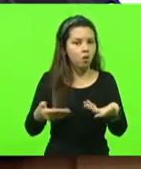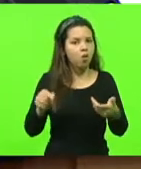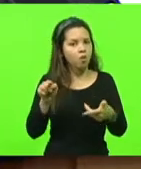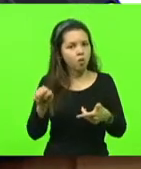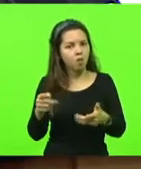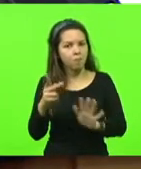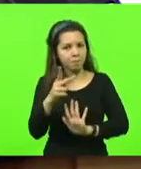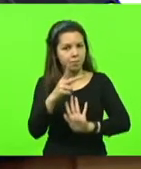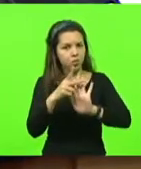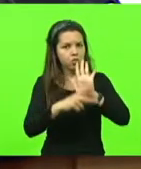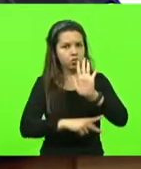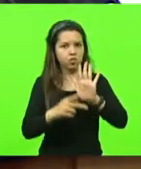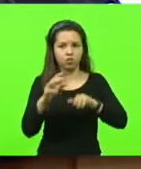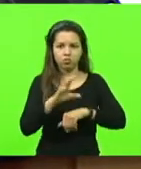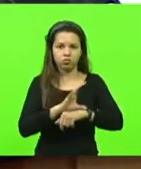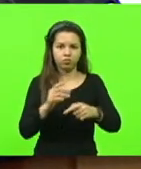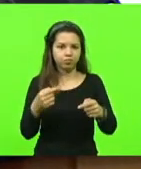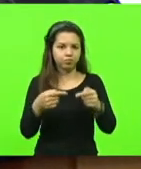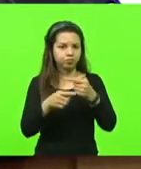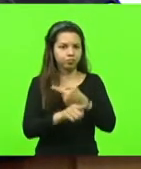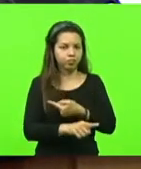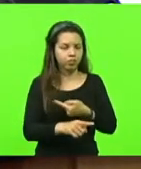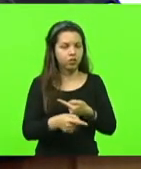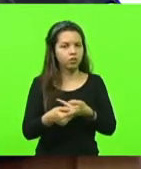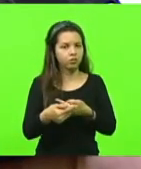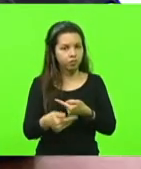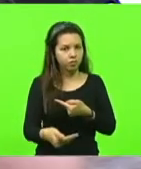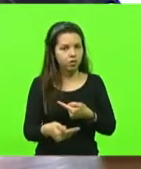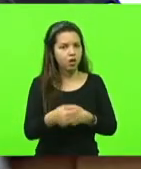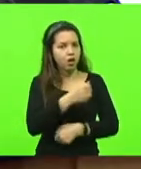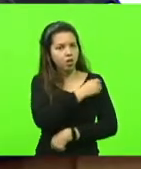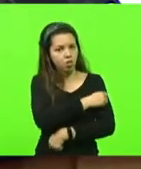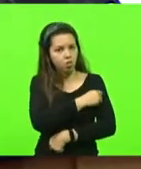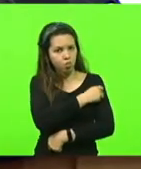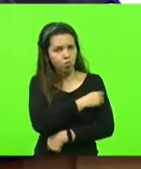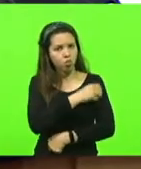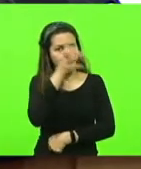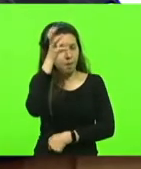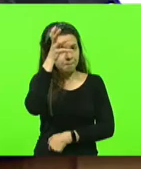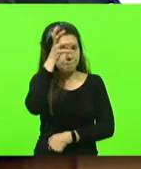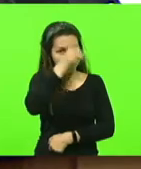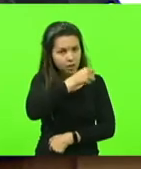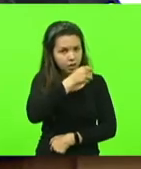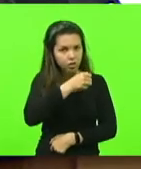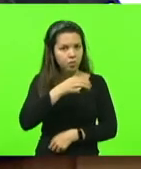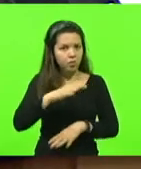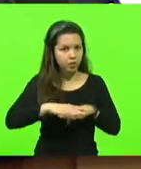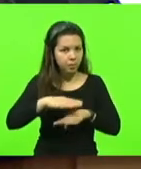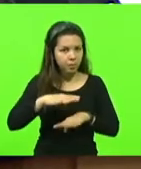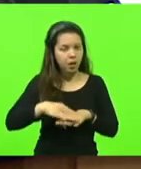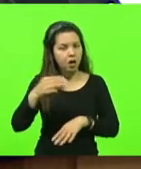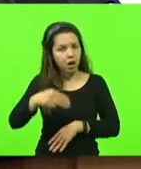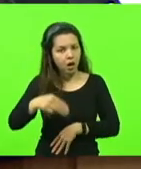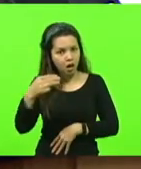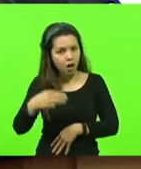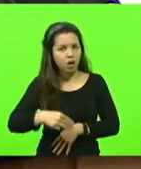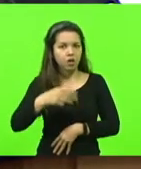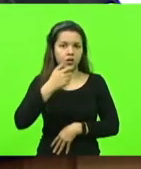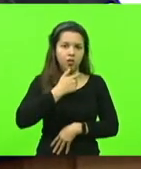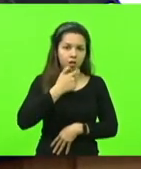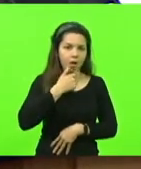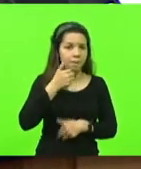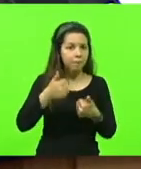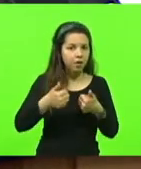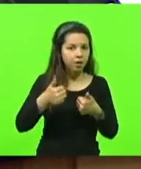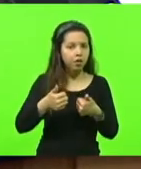projeto inconstitucional que vai fazer os nossos alunos que já não aprendem matemática, inglês, história, também não